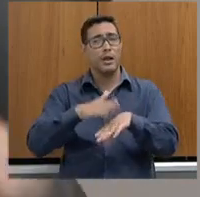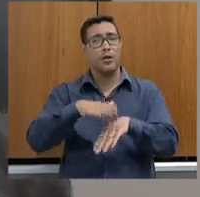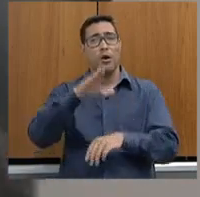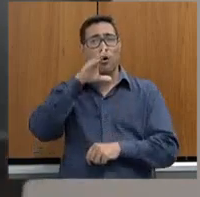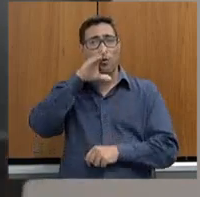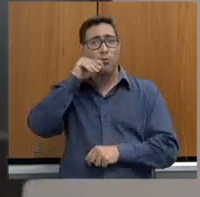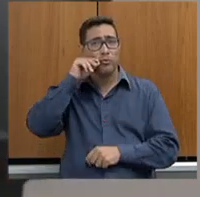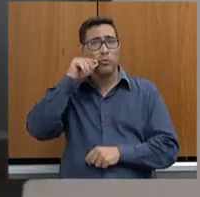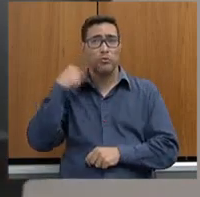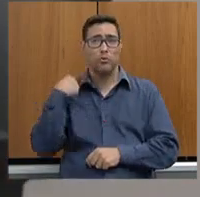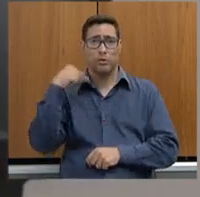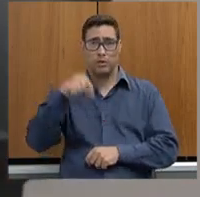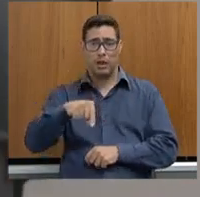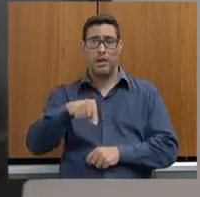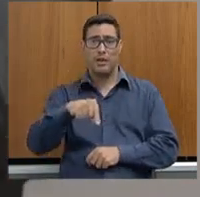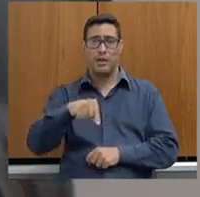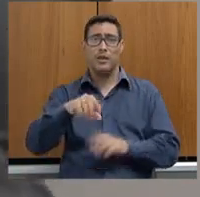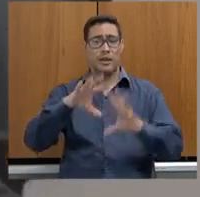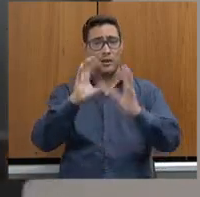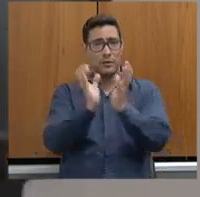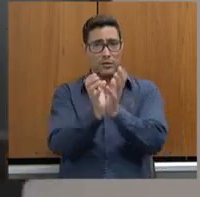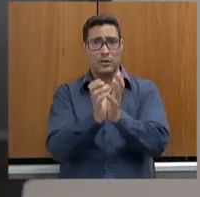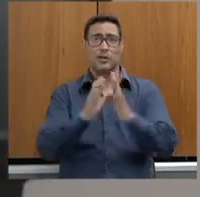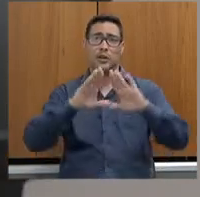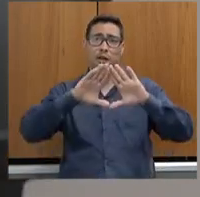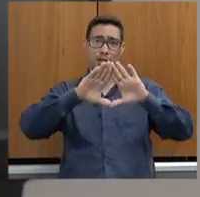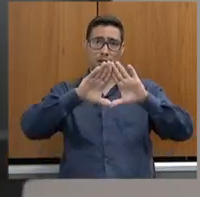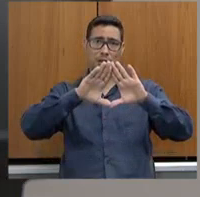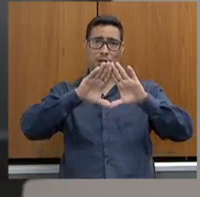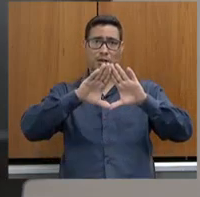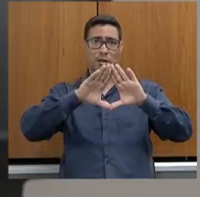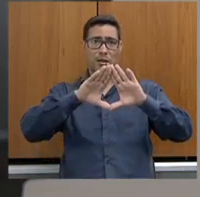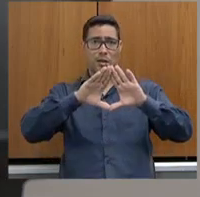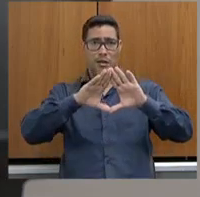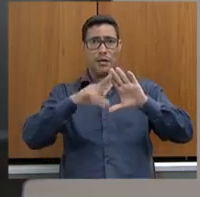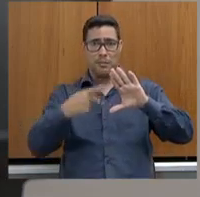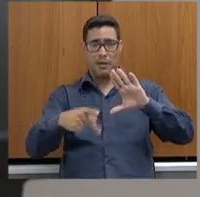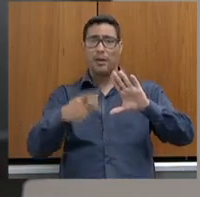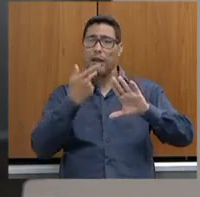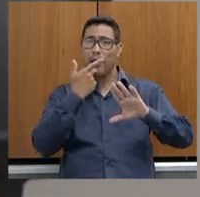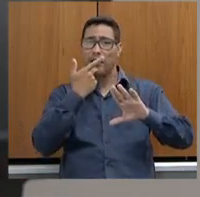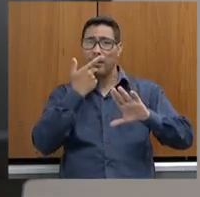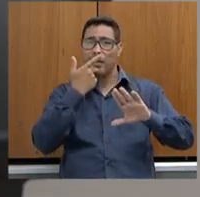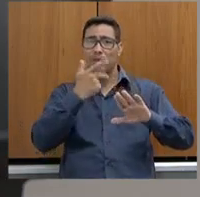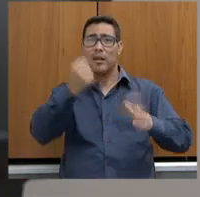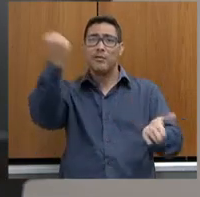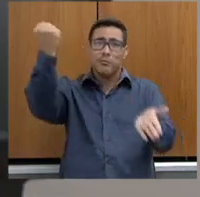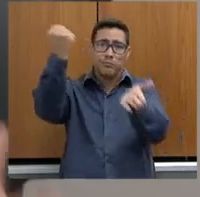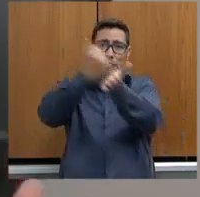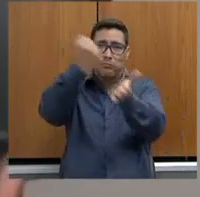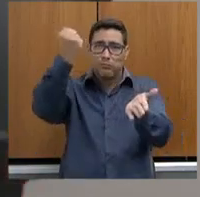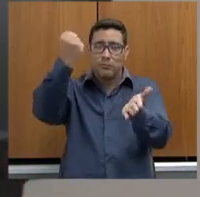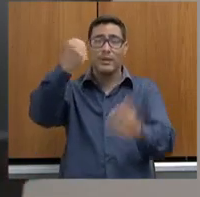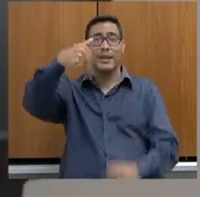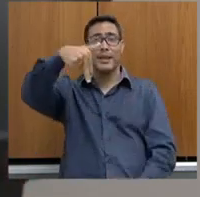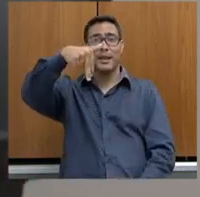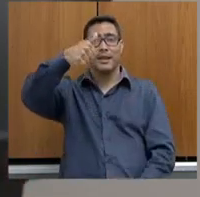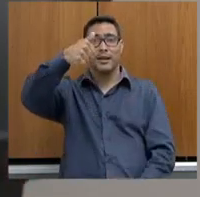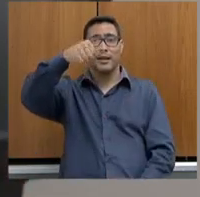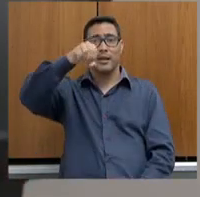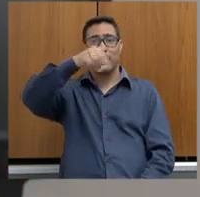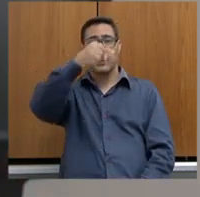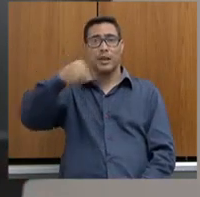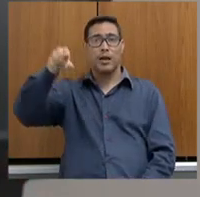aqui no órgão da administração da Assembleia e o não vim primeiro. É mais fácil, Celisa.